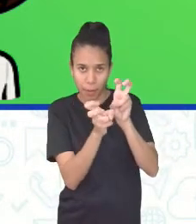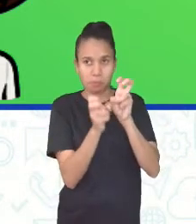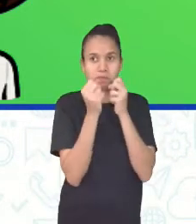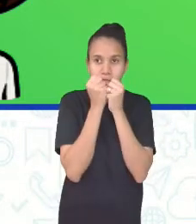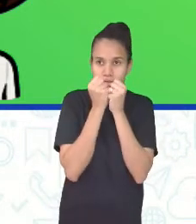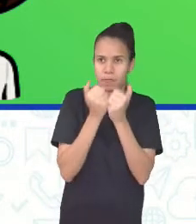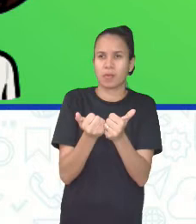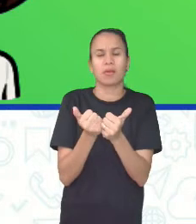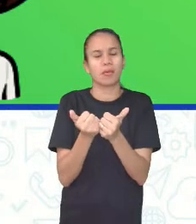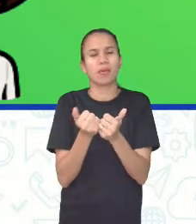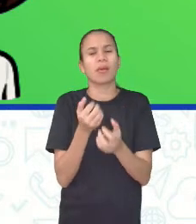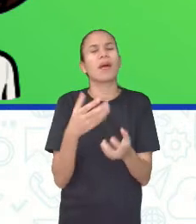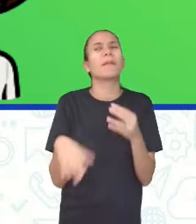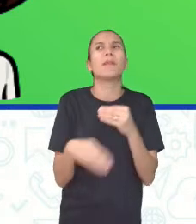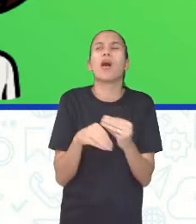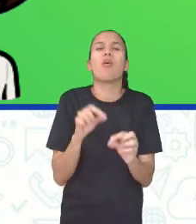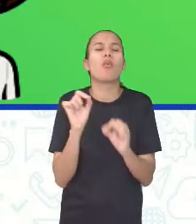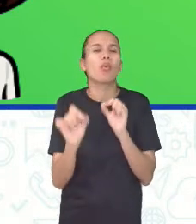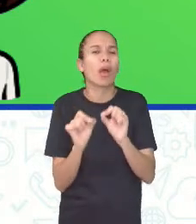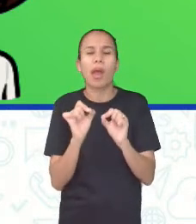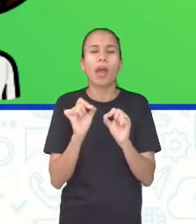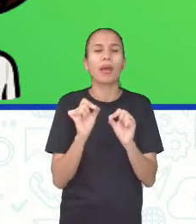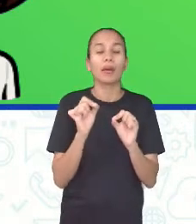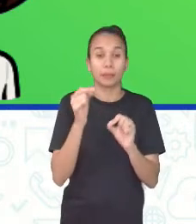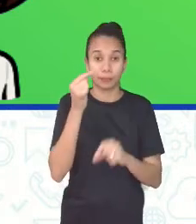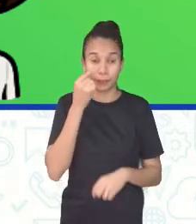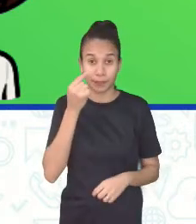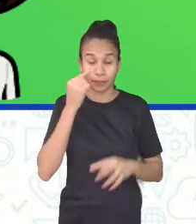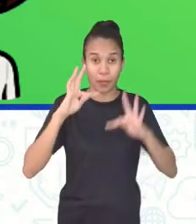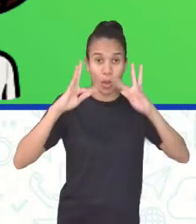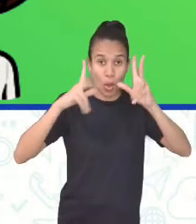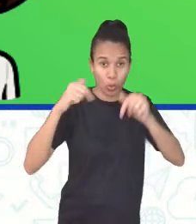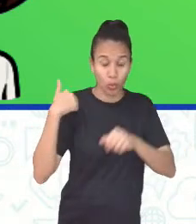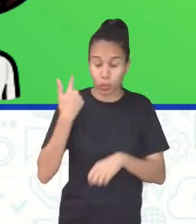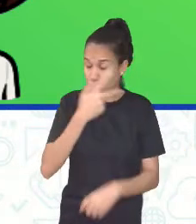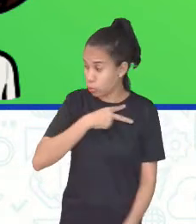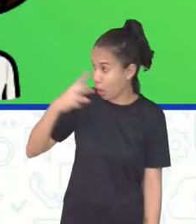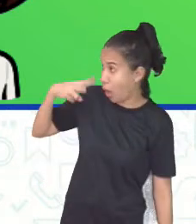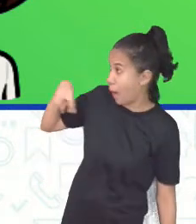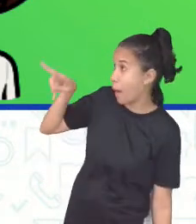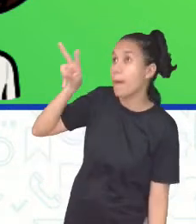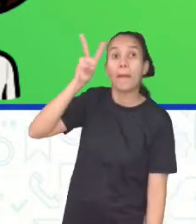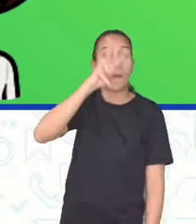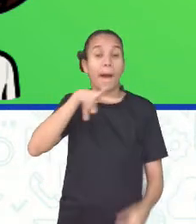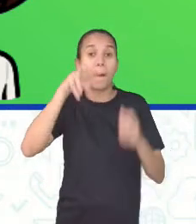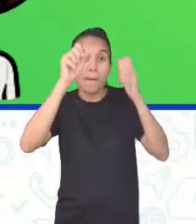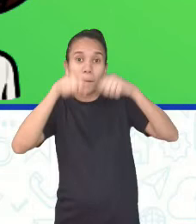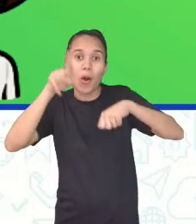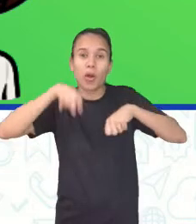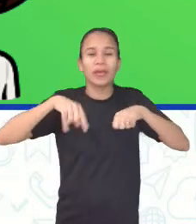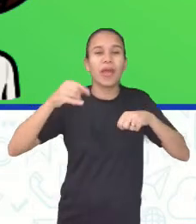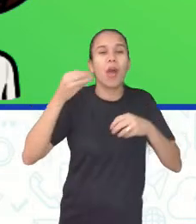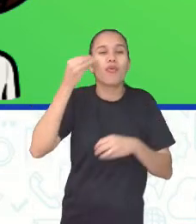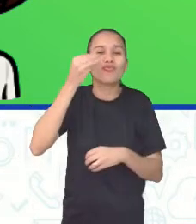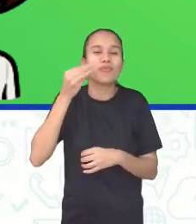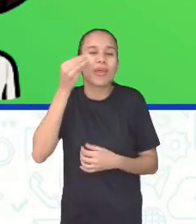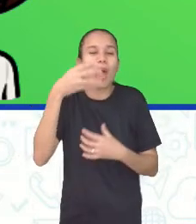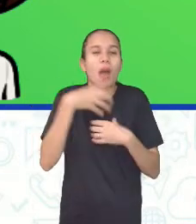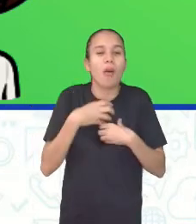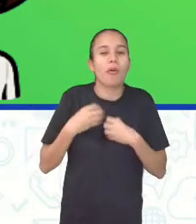bem. Agora, o que é que tem mais, professora? Olha lá. Tudo em nossa volta pode se tornar uma experiência sensorial,